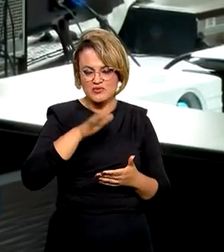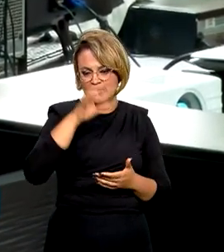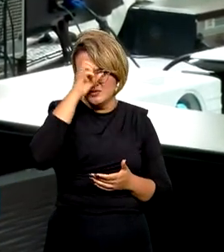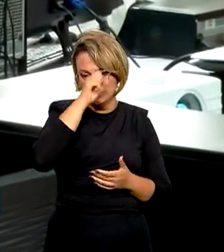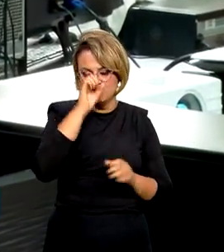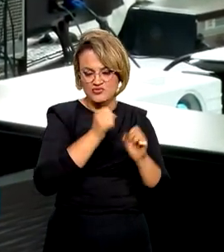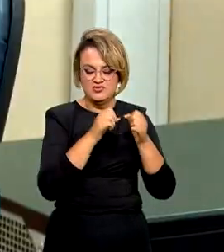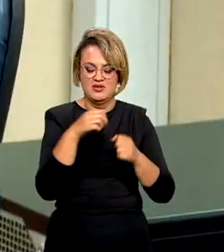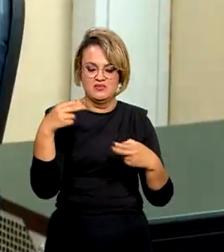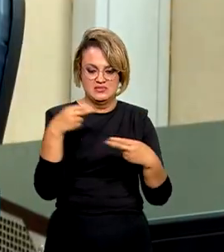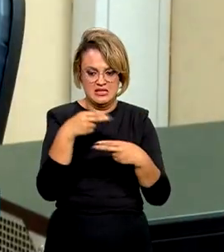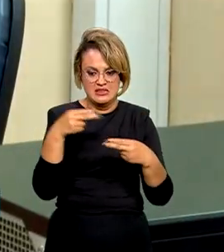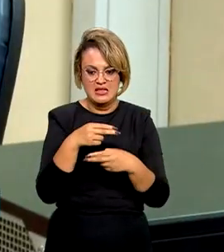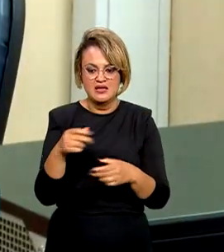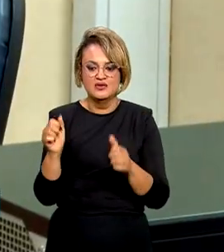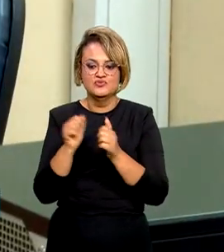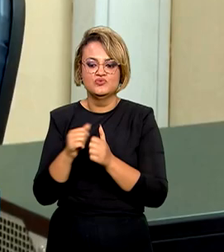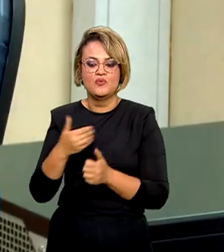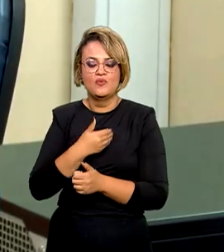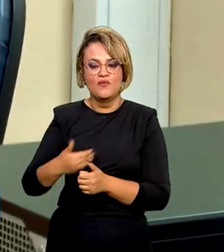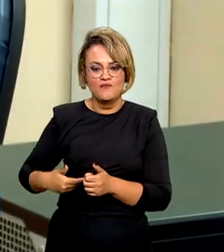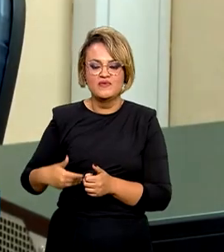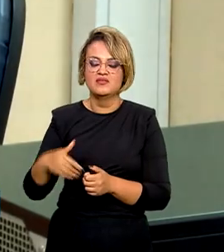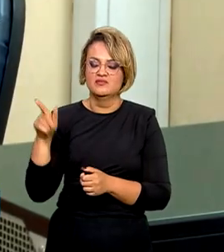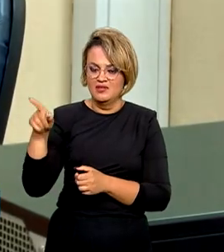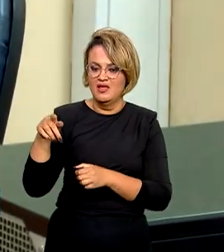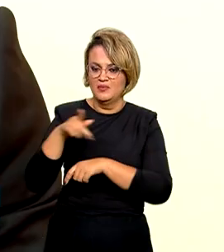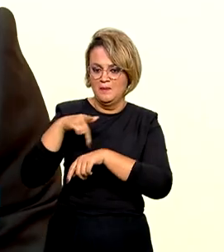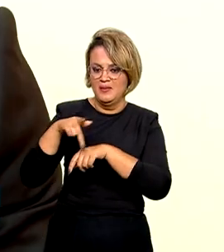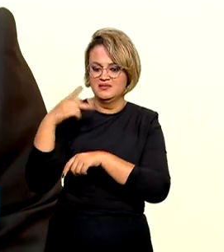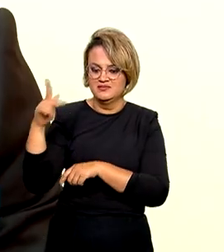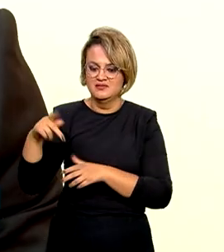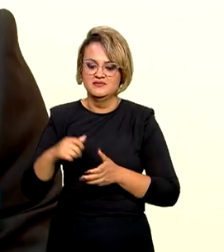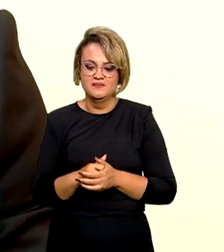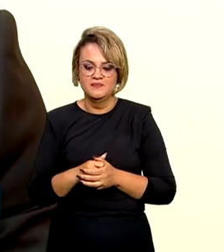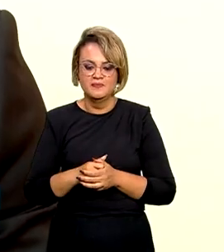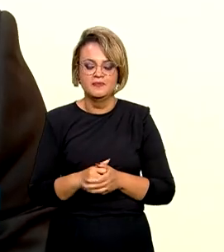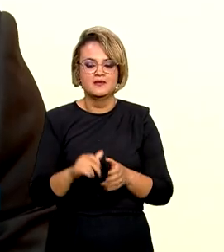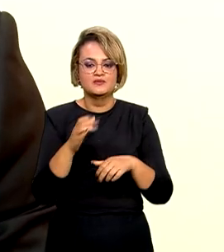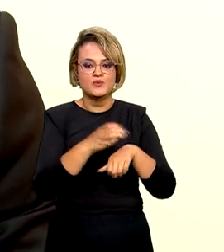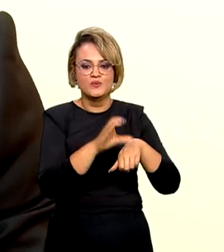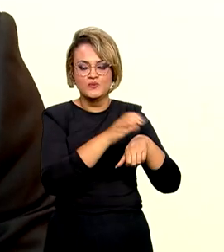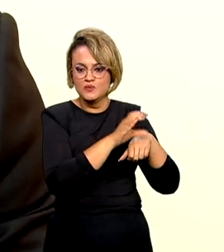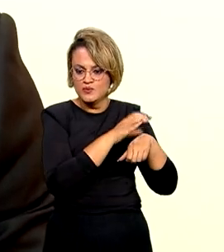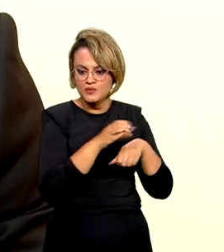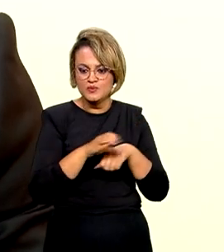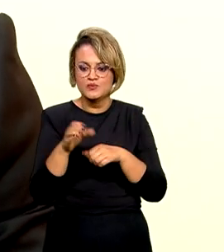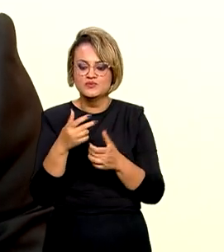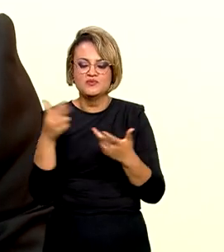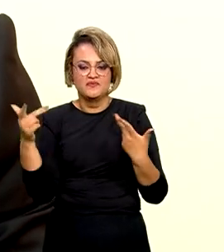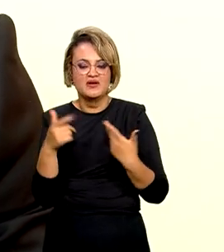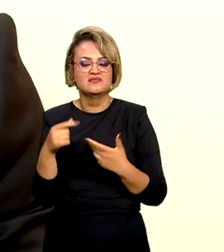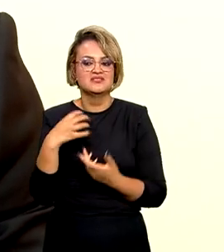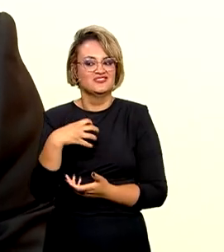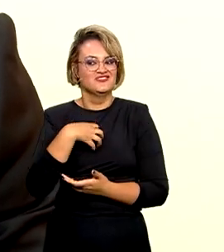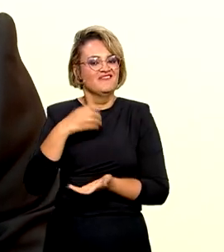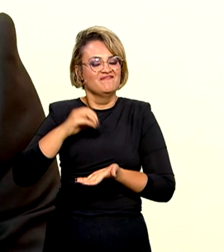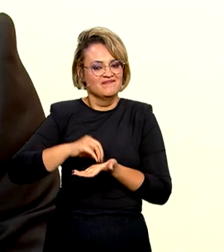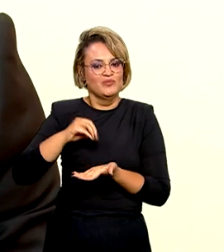Industrial, Senai, e o governo de São Tomé e Príncipe. São cursos que nós realmente sentimos falta